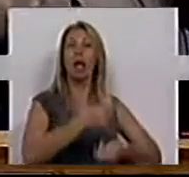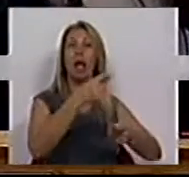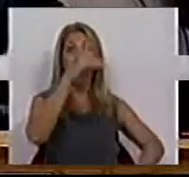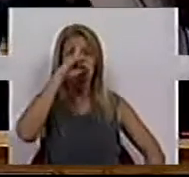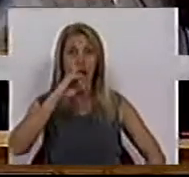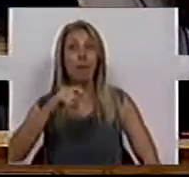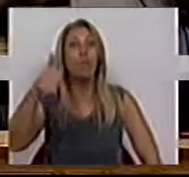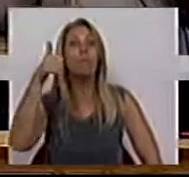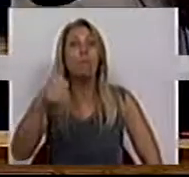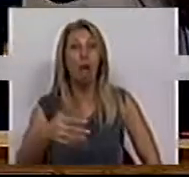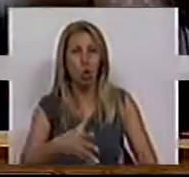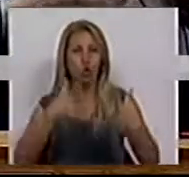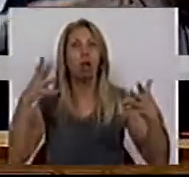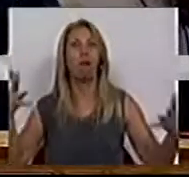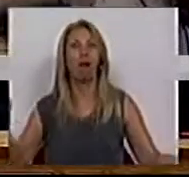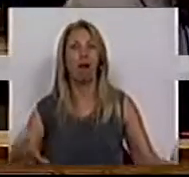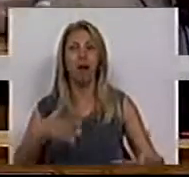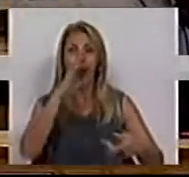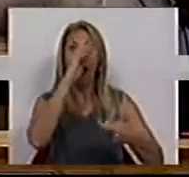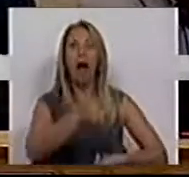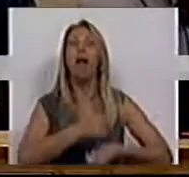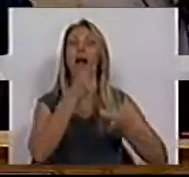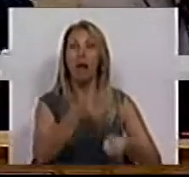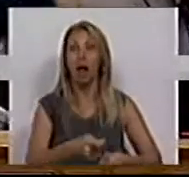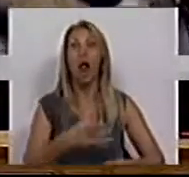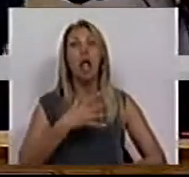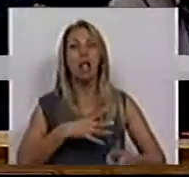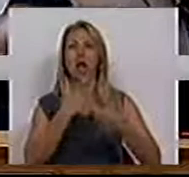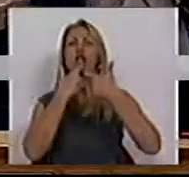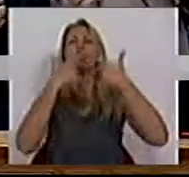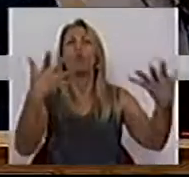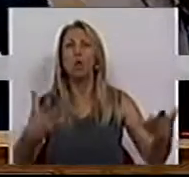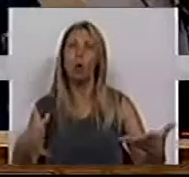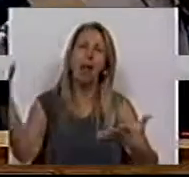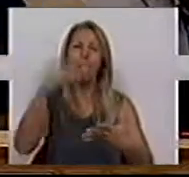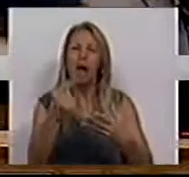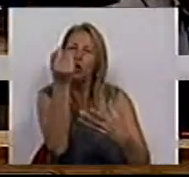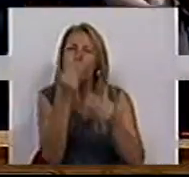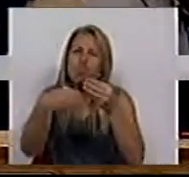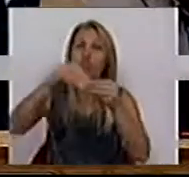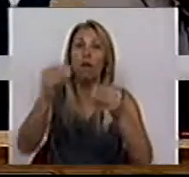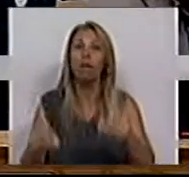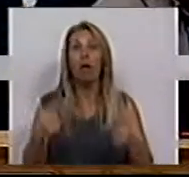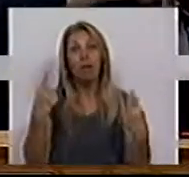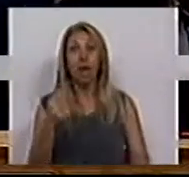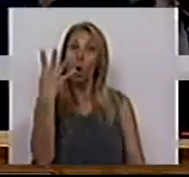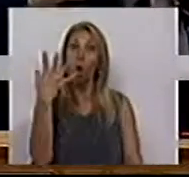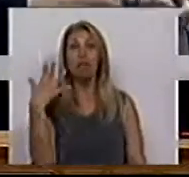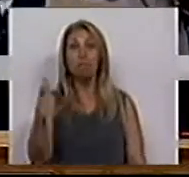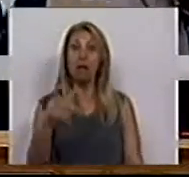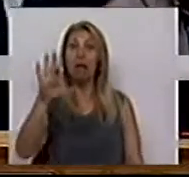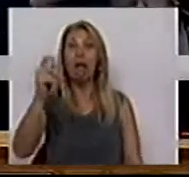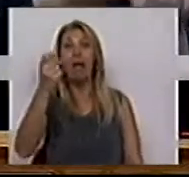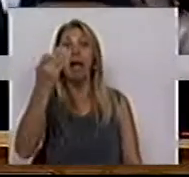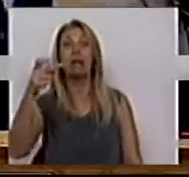grandes agrários querem sempre tudo e querem mais um bocadinho. Têm 4 mil hectares, mas existem aqueles 2 mil